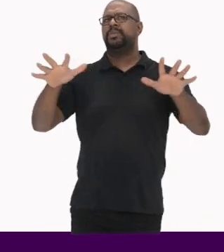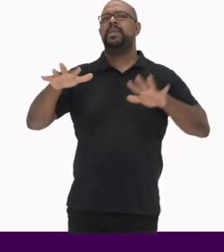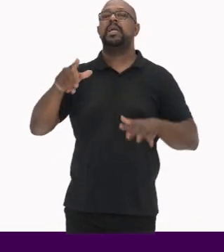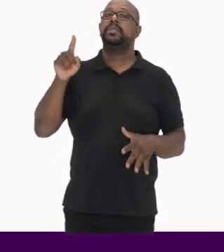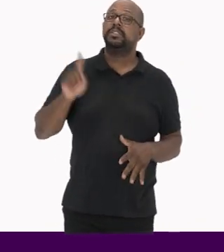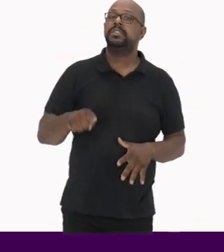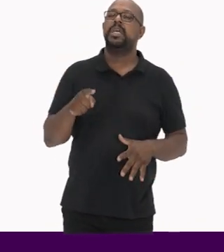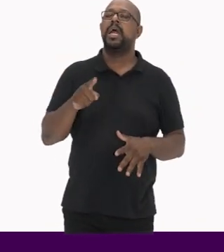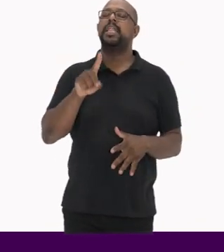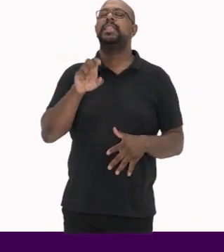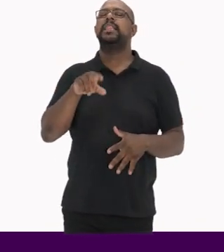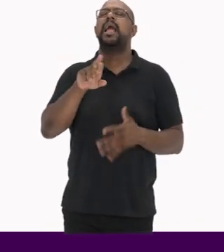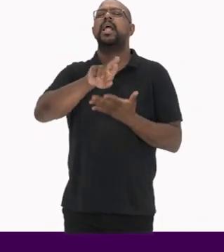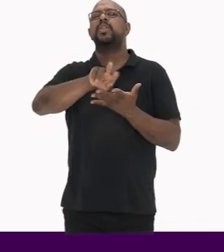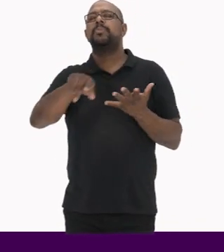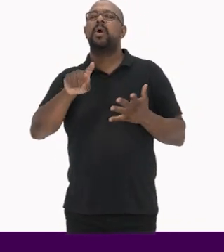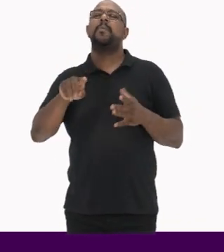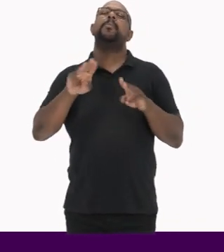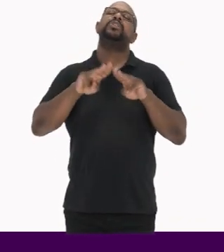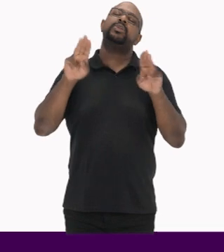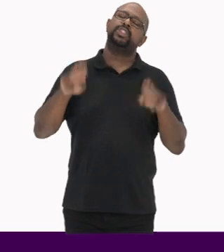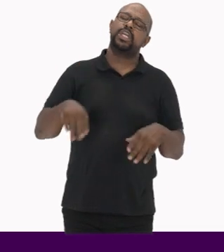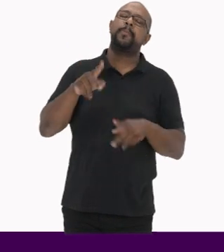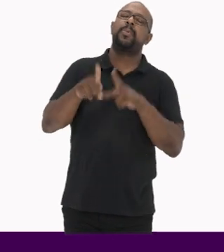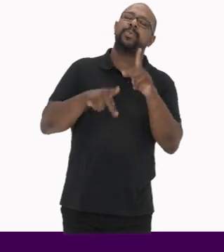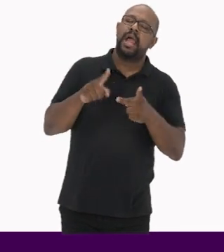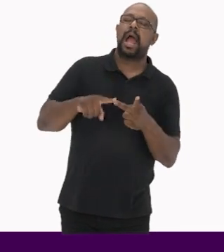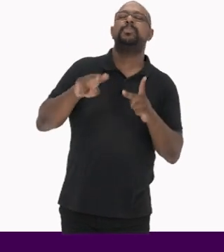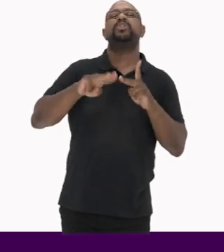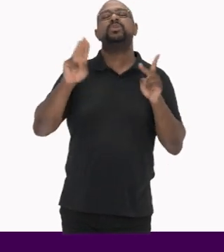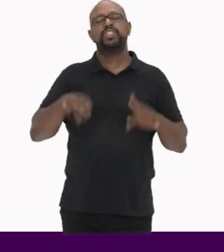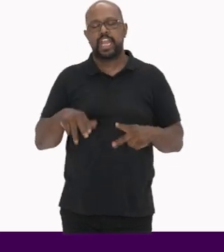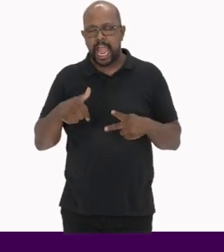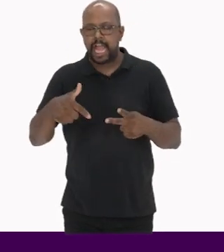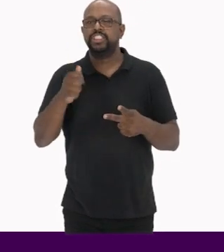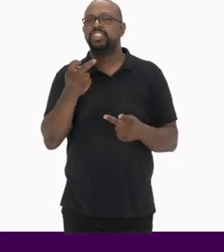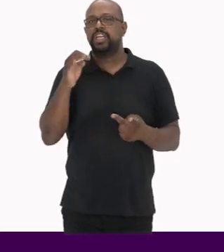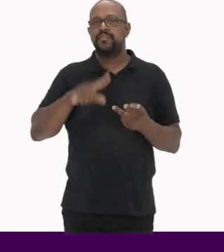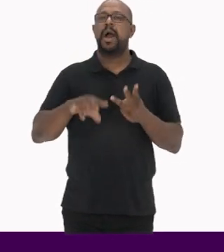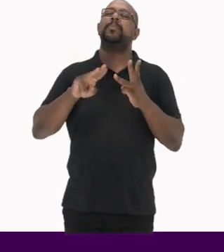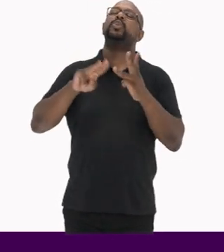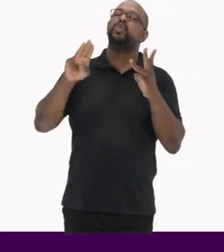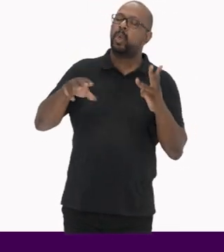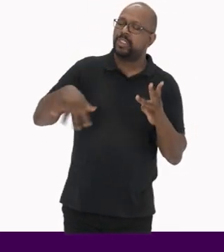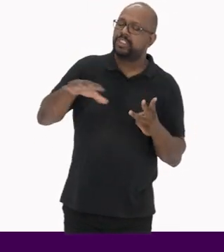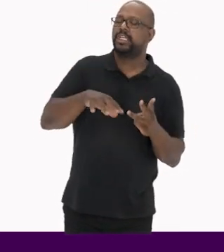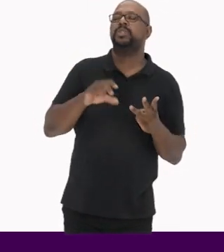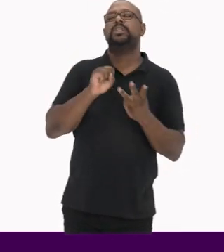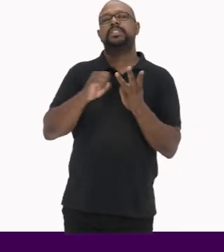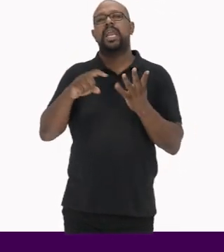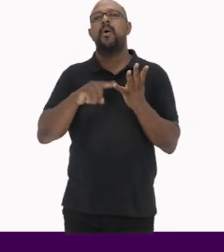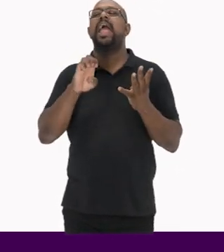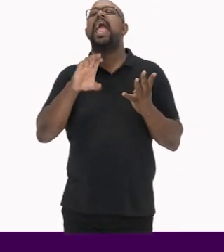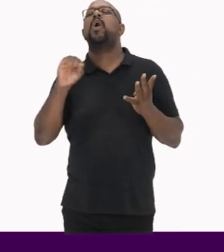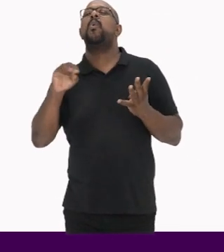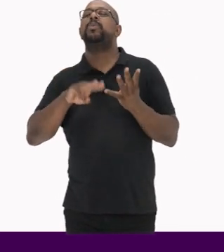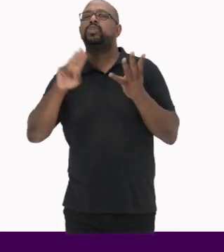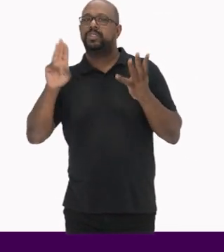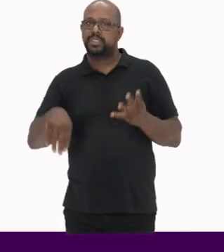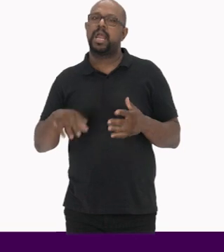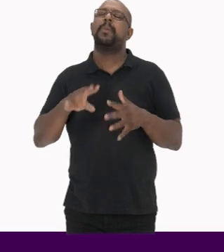a profusão de denominações Como museologia popular, museologia ativa, museologia social, ecomuseologia